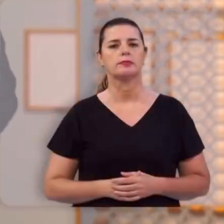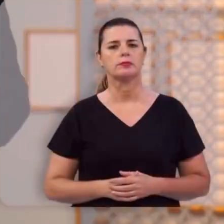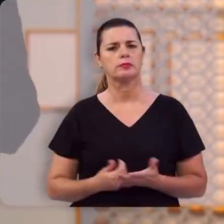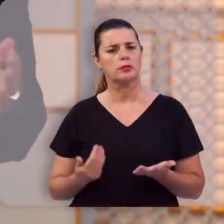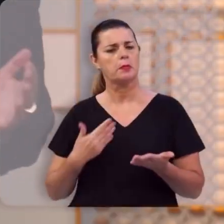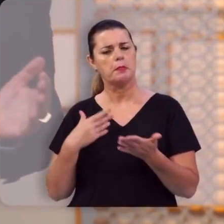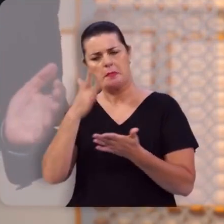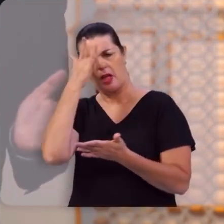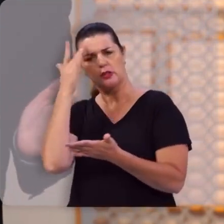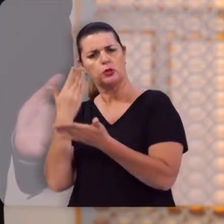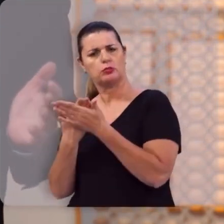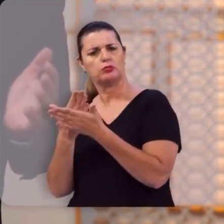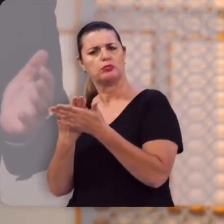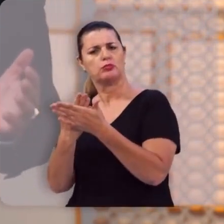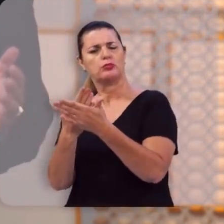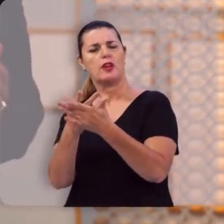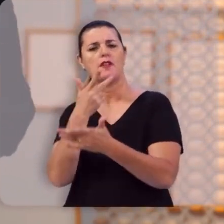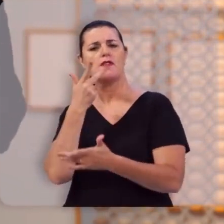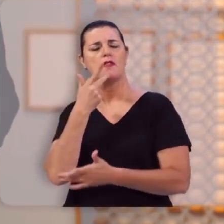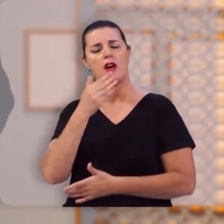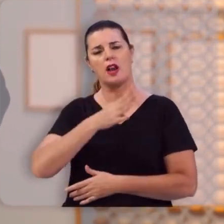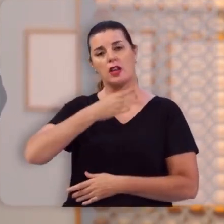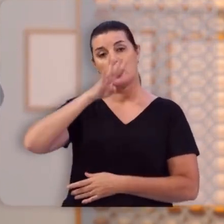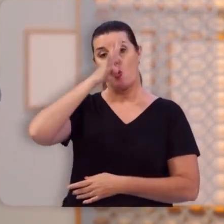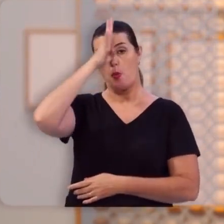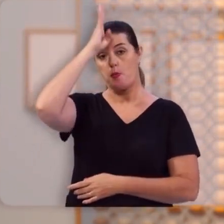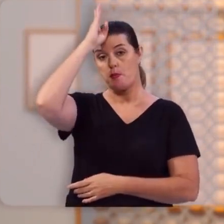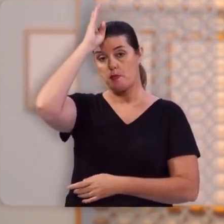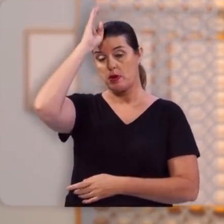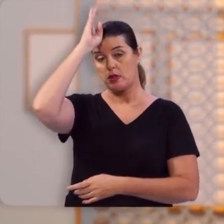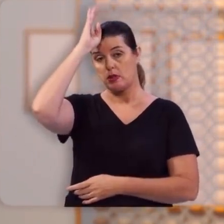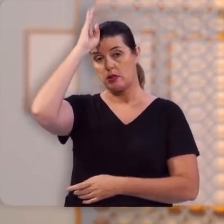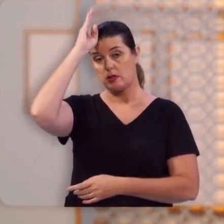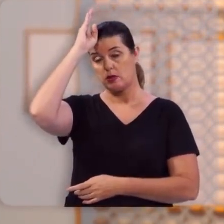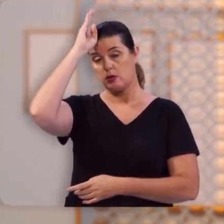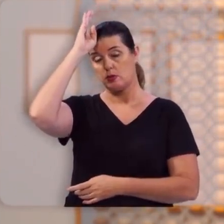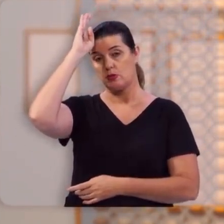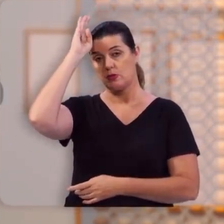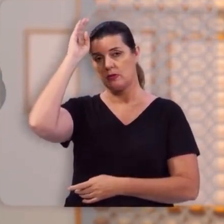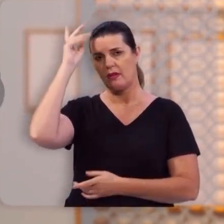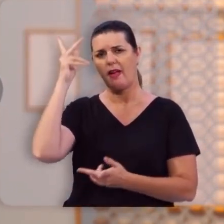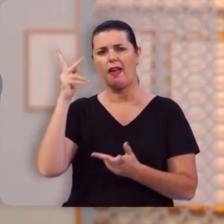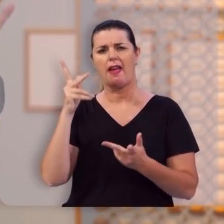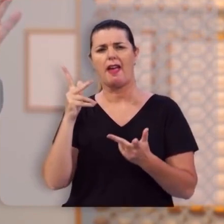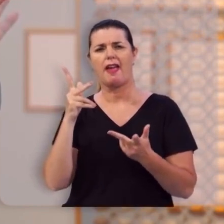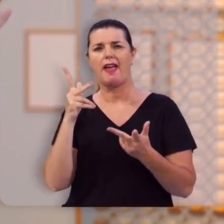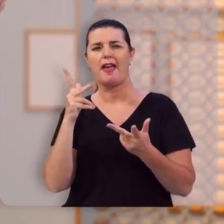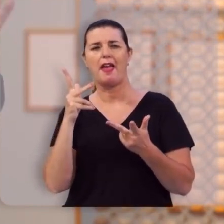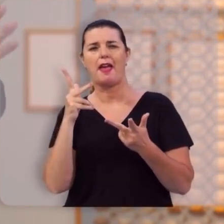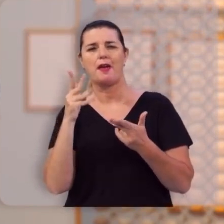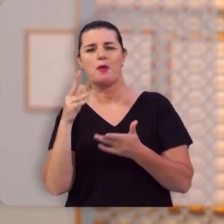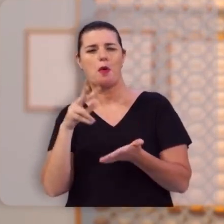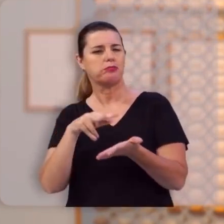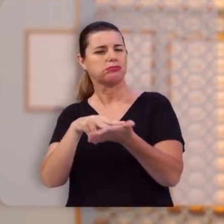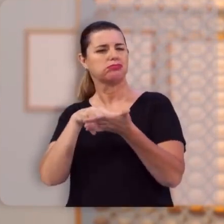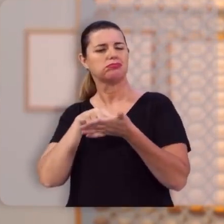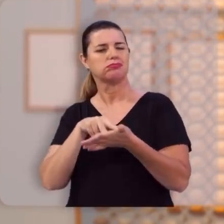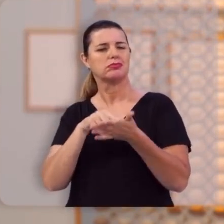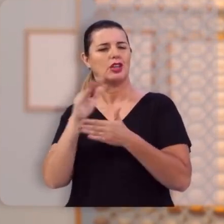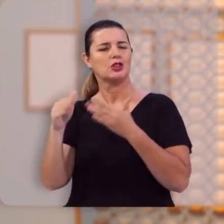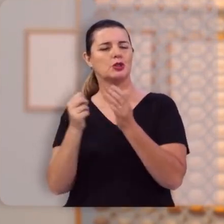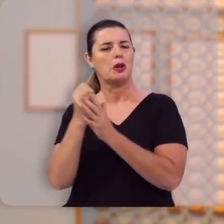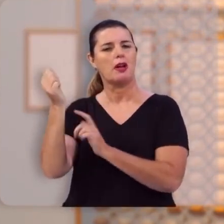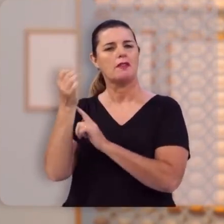Os estudiosos dizem que Romanos é a cordilheira do Himalaia de toda a revelação